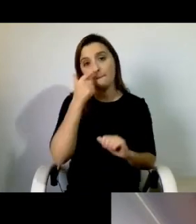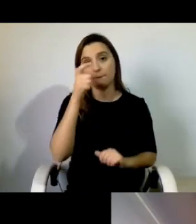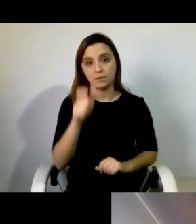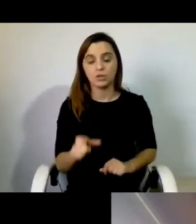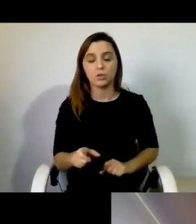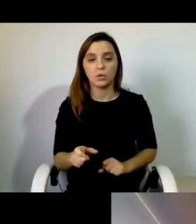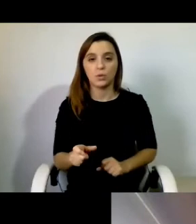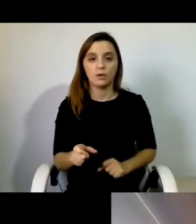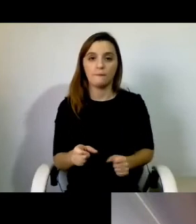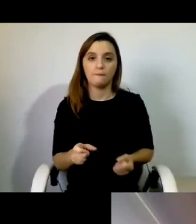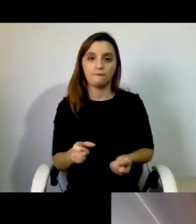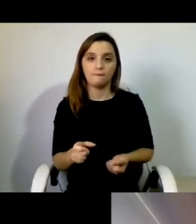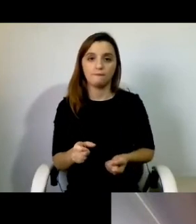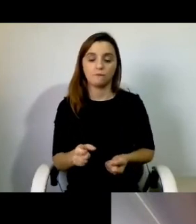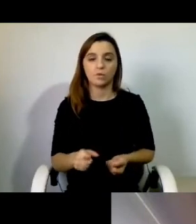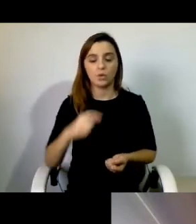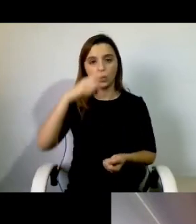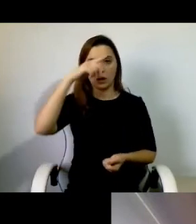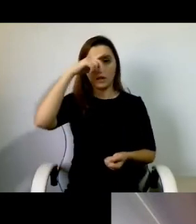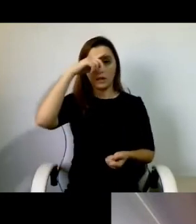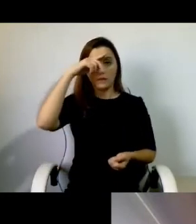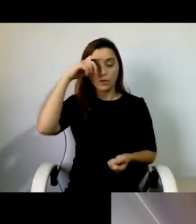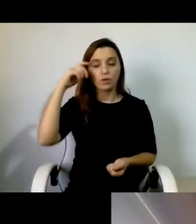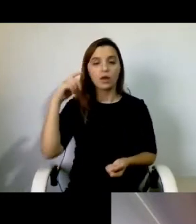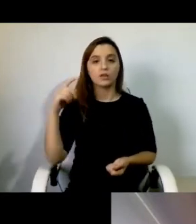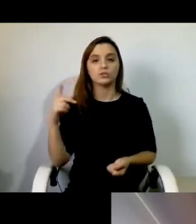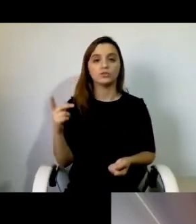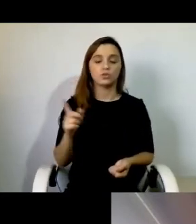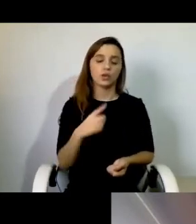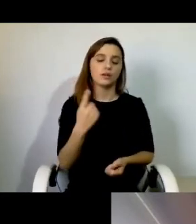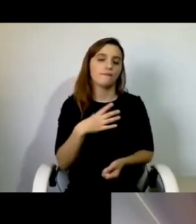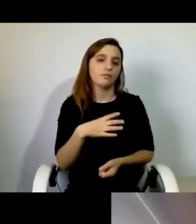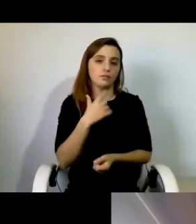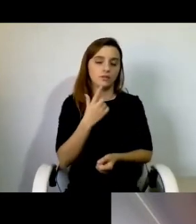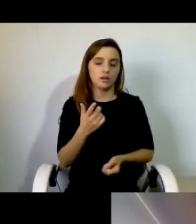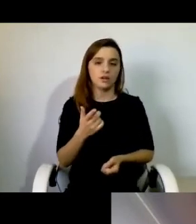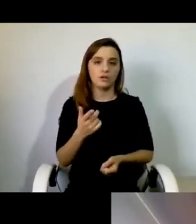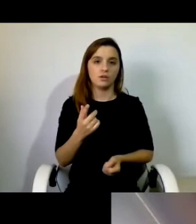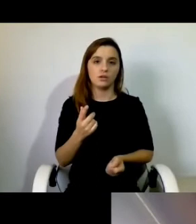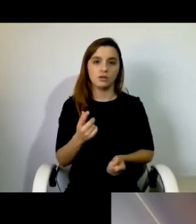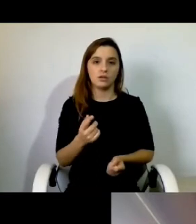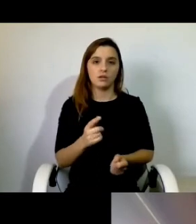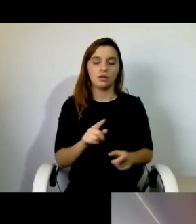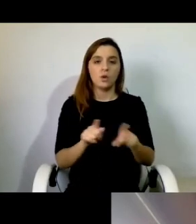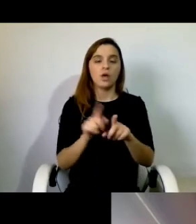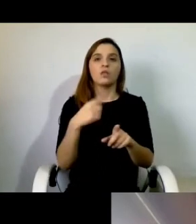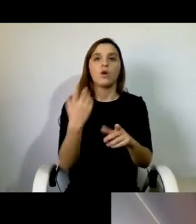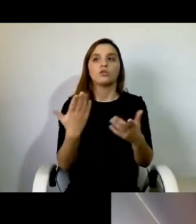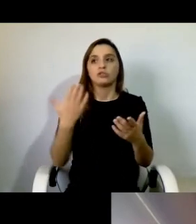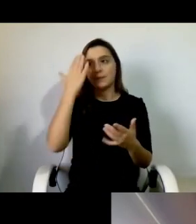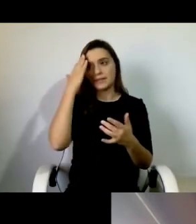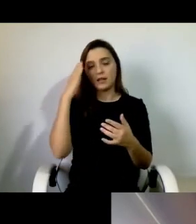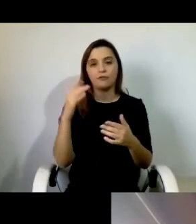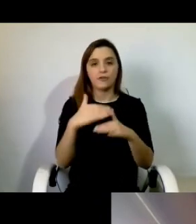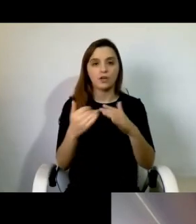dificuldades, com aquilo que queiramos chamar, aquilo que nós não somos capazes de fazer por si, e que